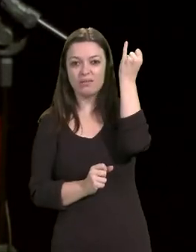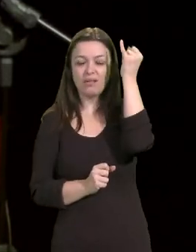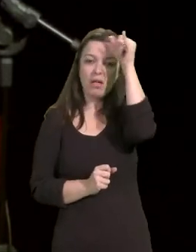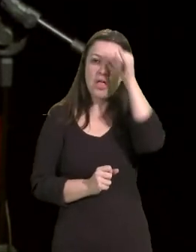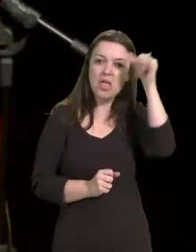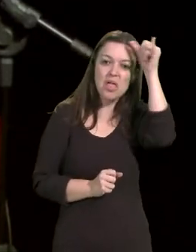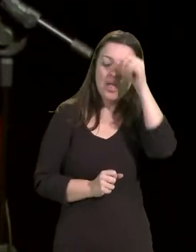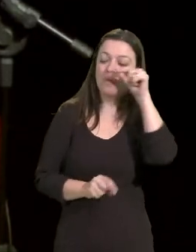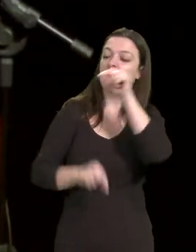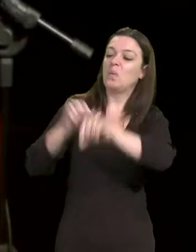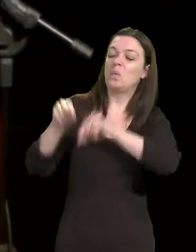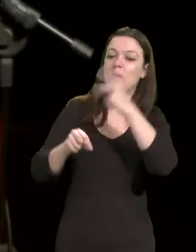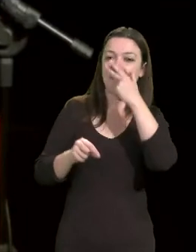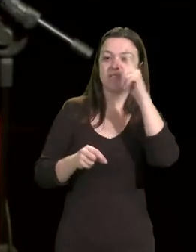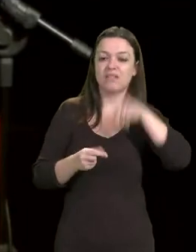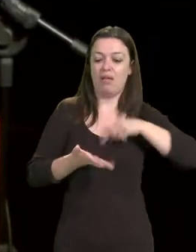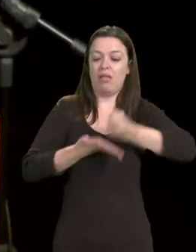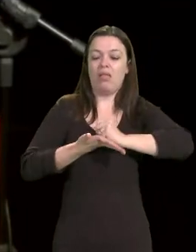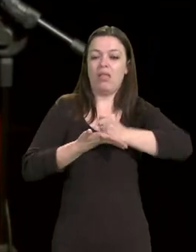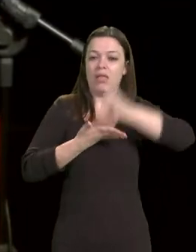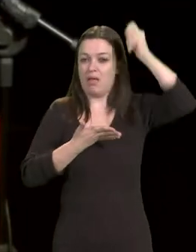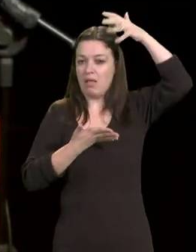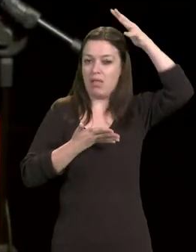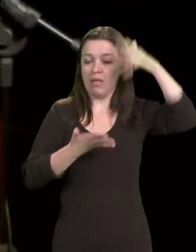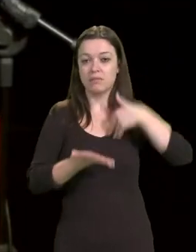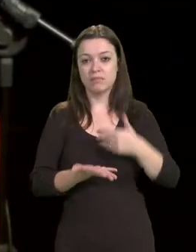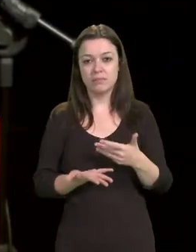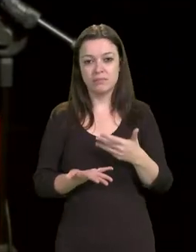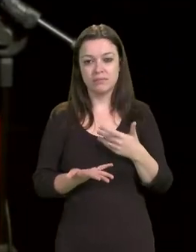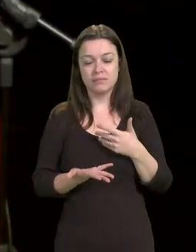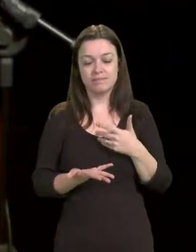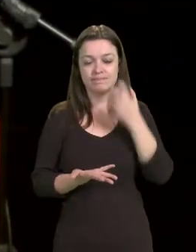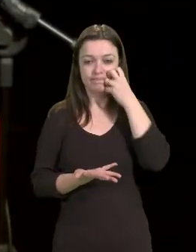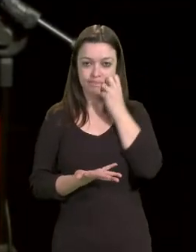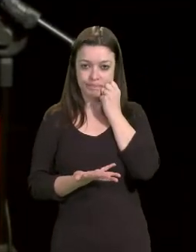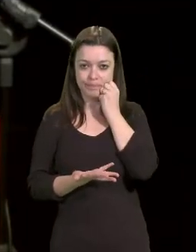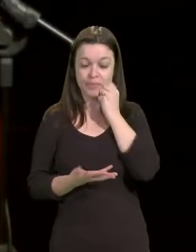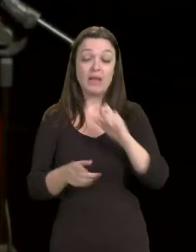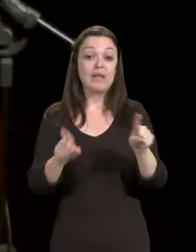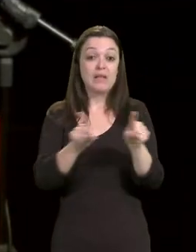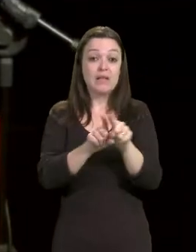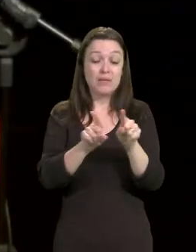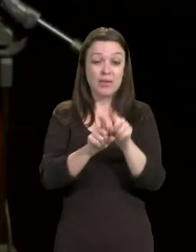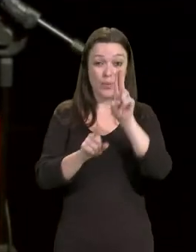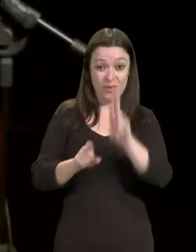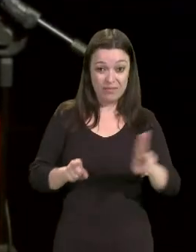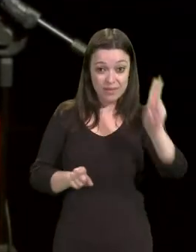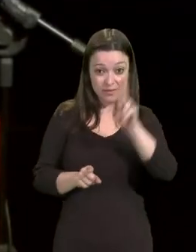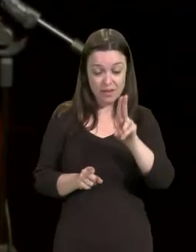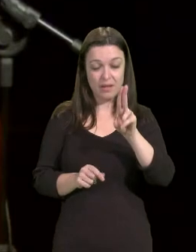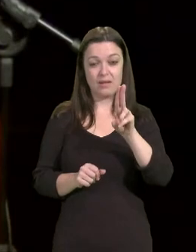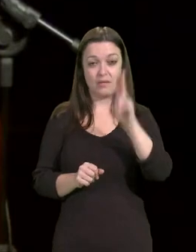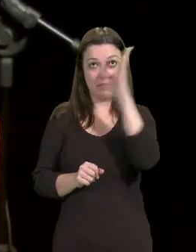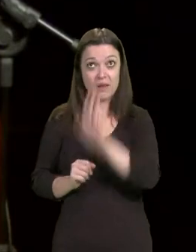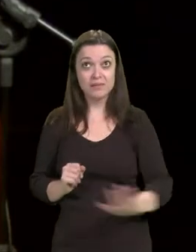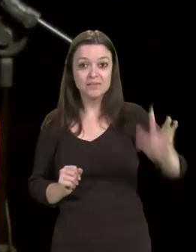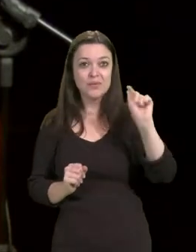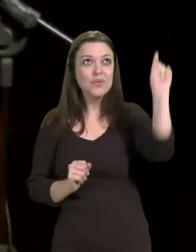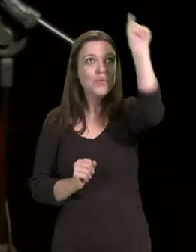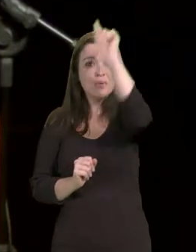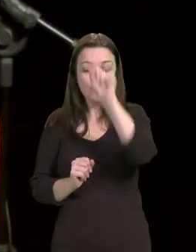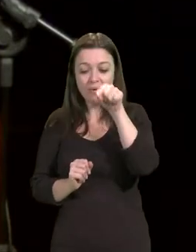As universidades brasileiras, e nela incluímos a nossa amada UFPR,